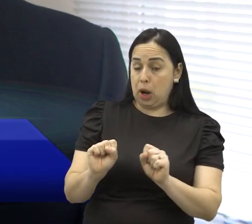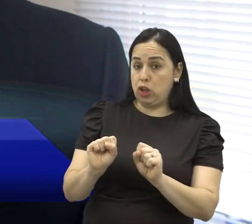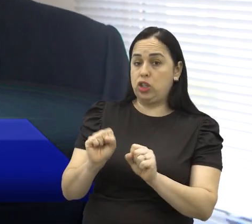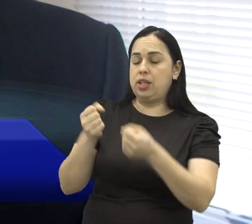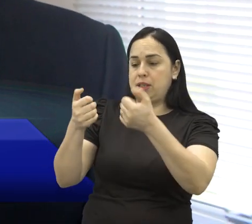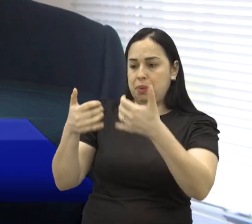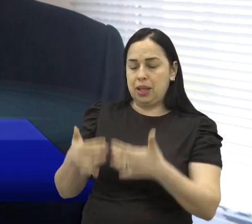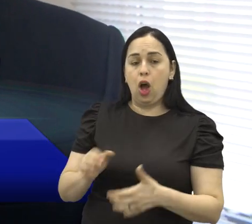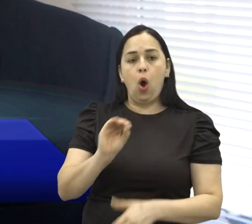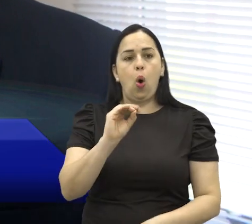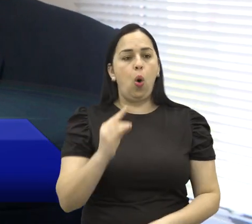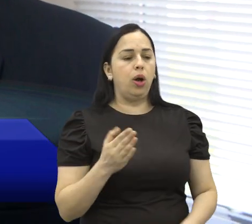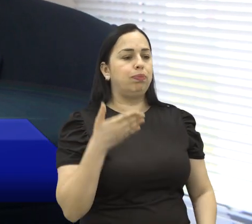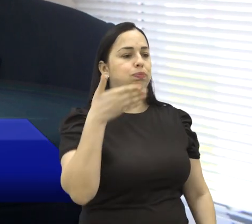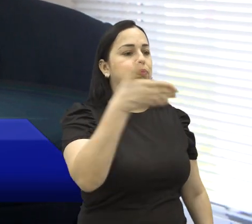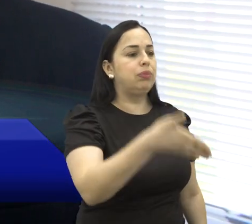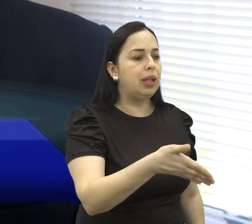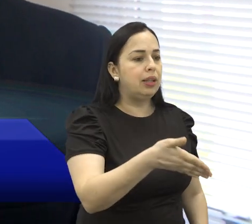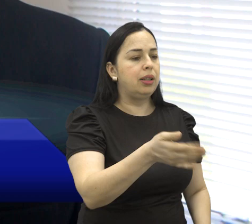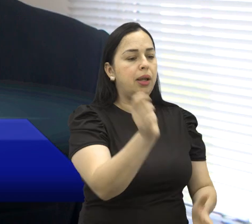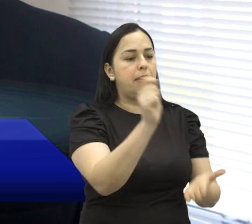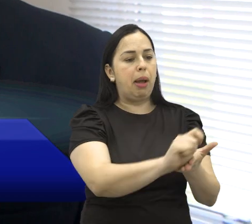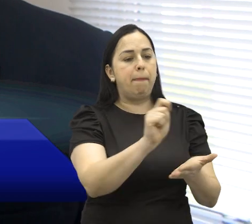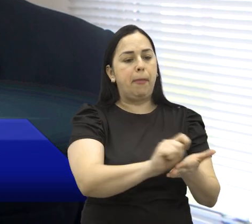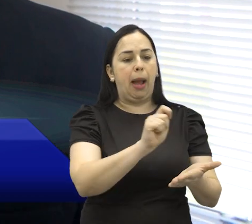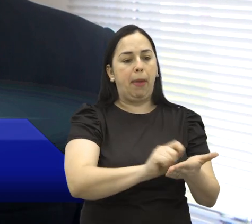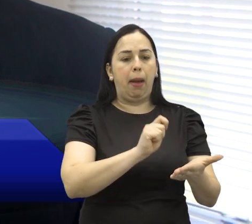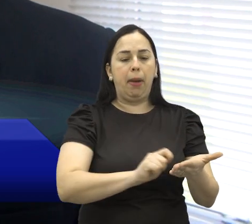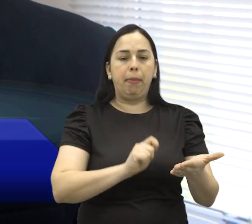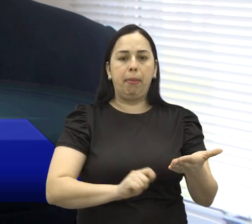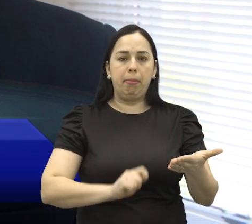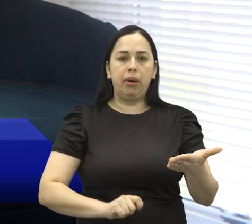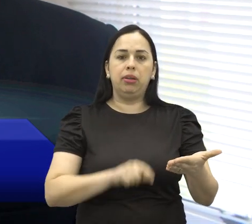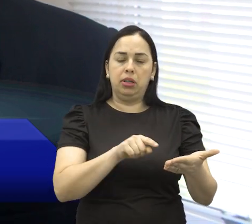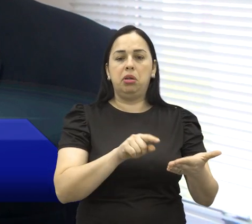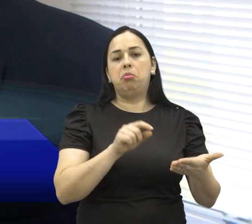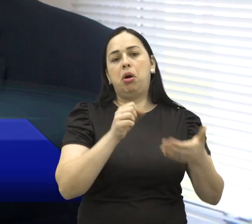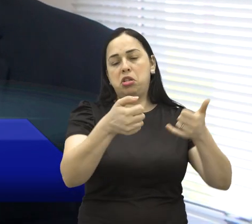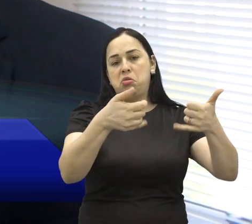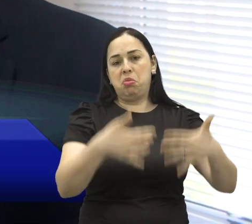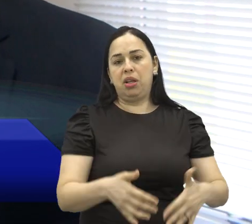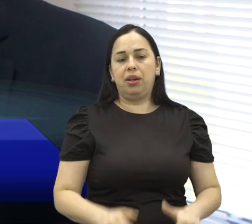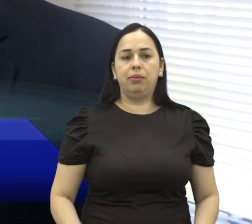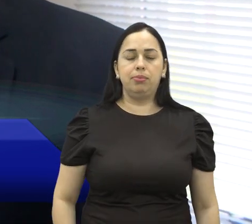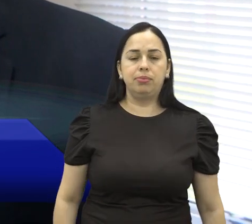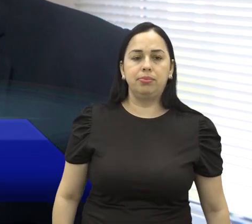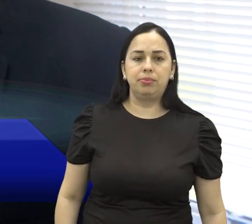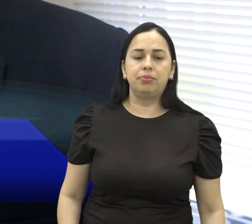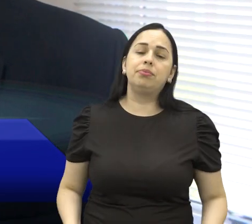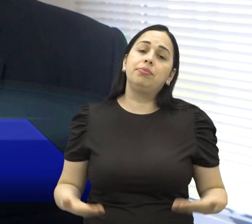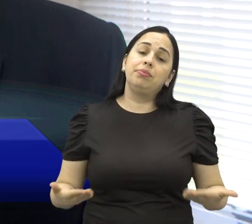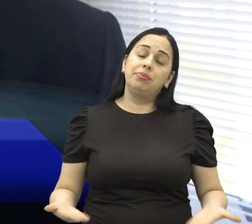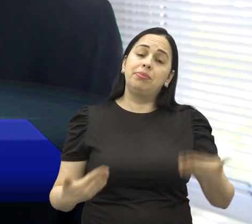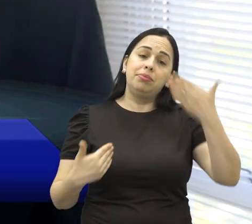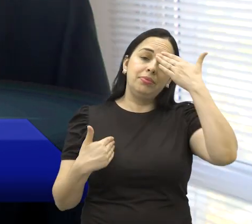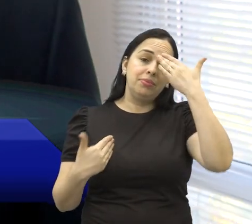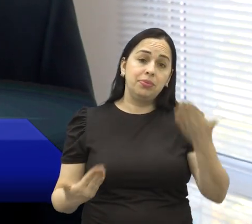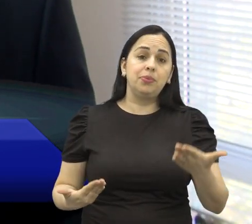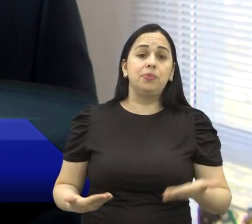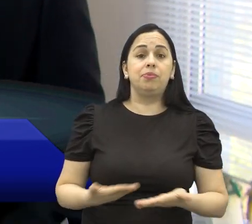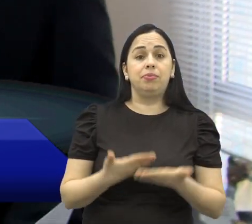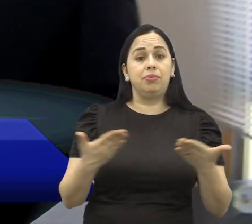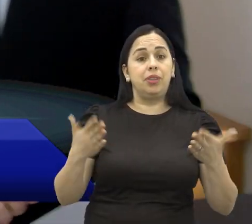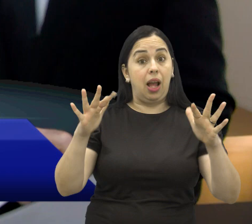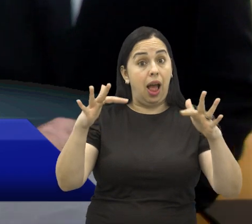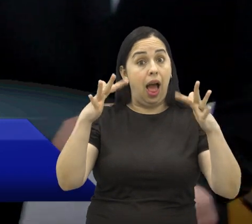ou ele pode ir em qualquer sessão eleitoral e preencher fisicamente o folhetinho lá que serve como justificativa. É isso,